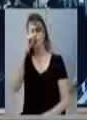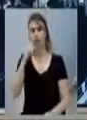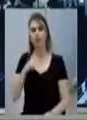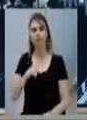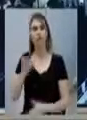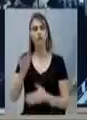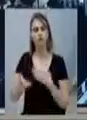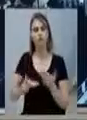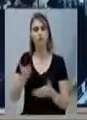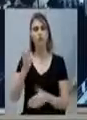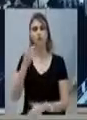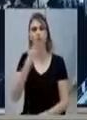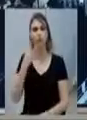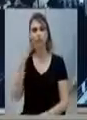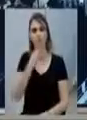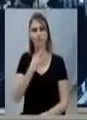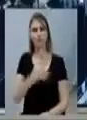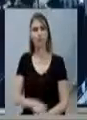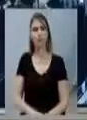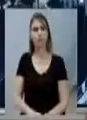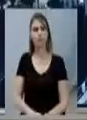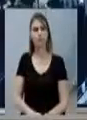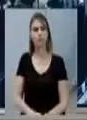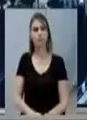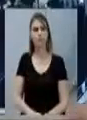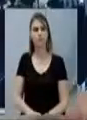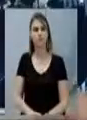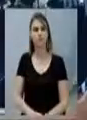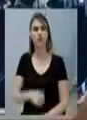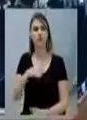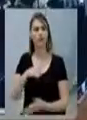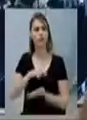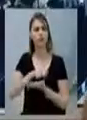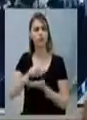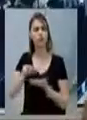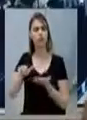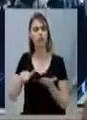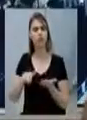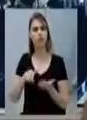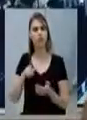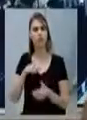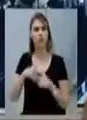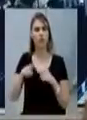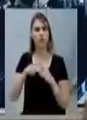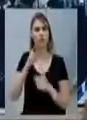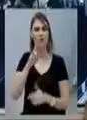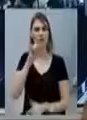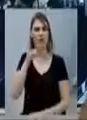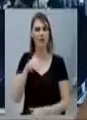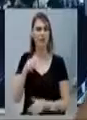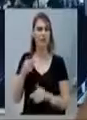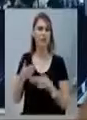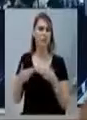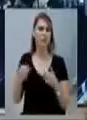atendidas no 24 horas. Eu, muitas vezes, na época, com crise de rim, ou algumas coisas,